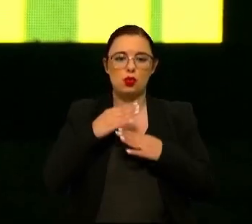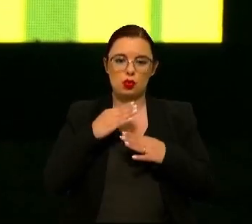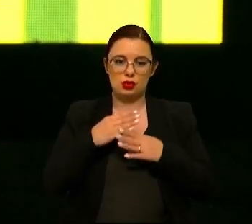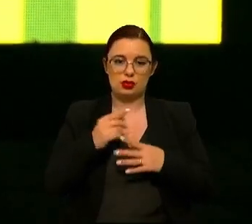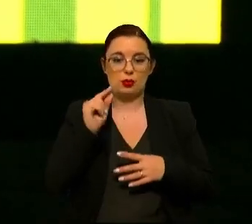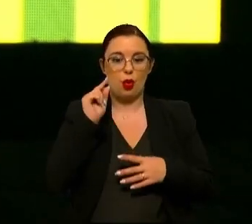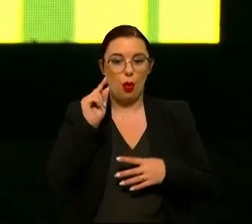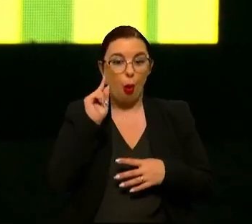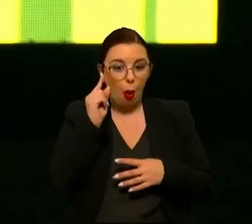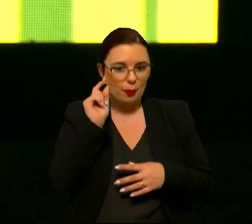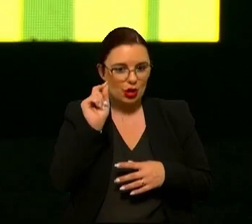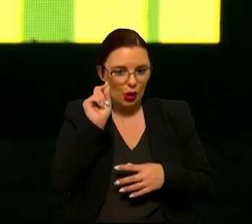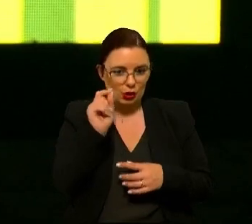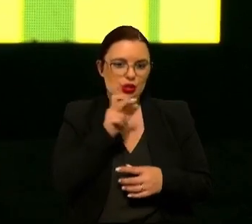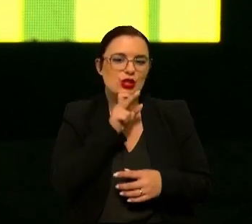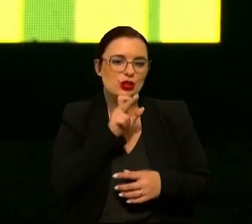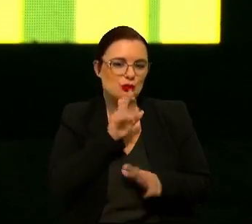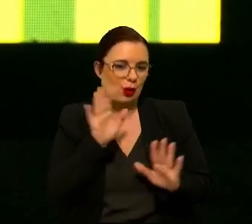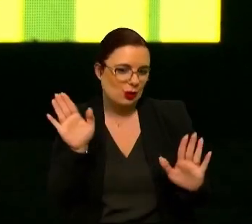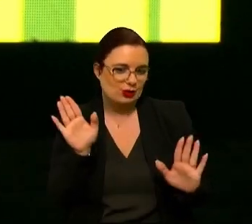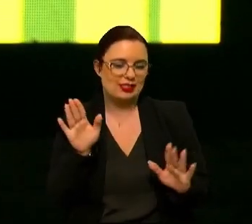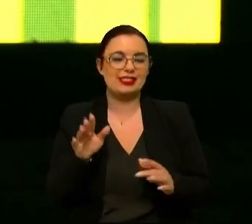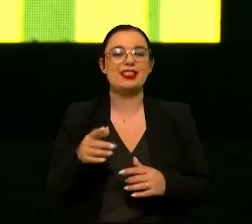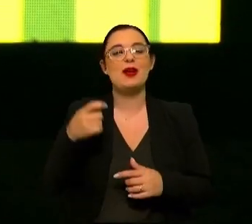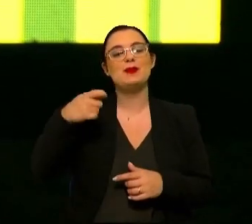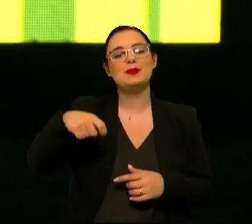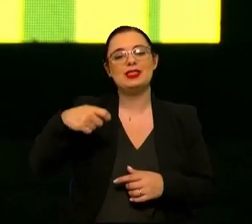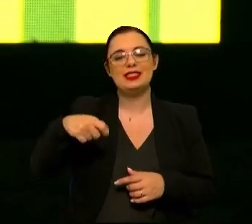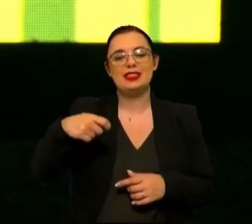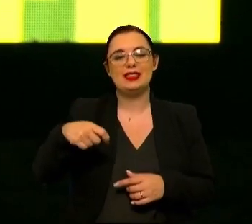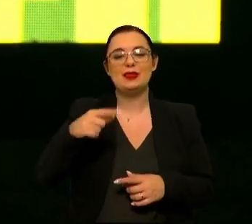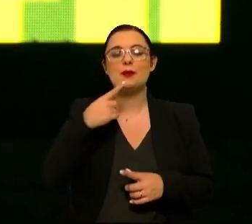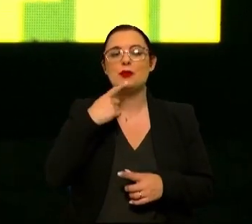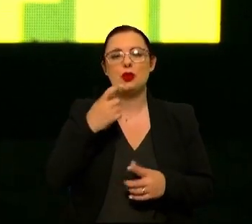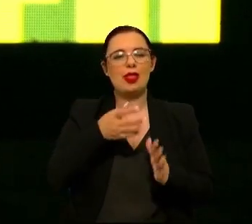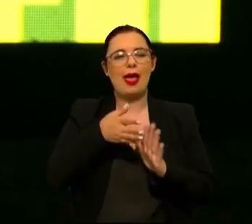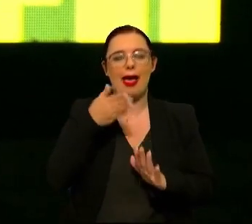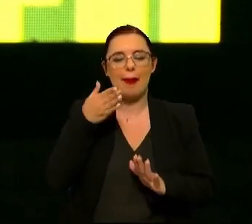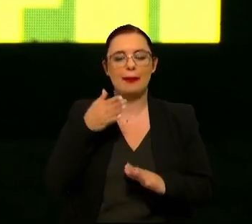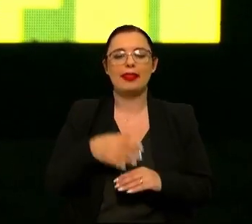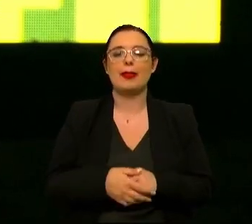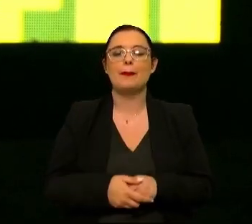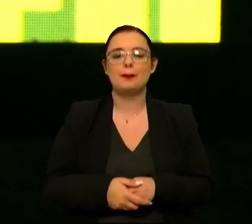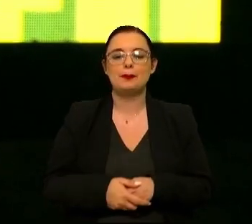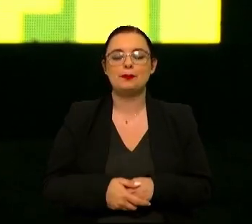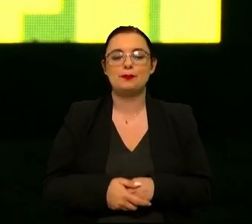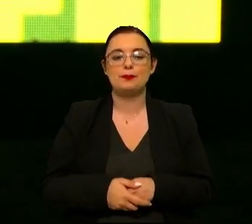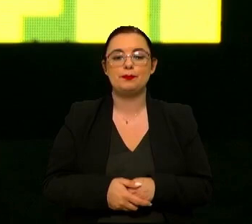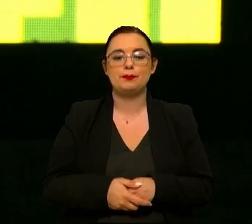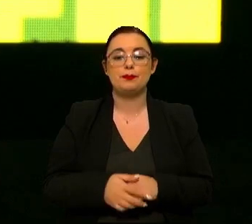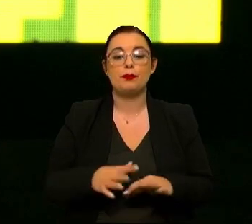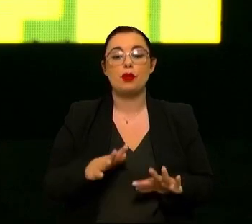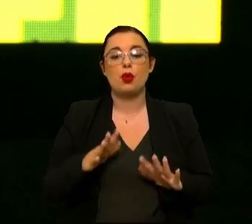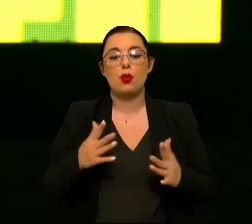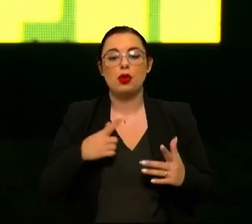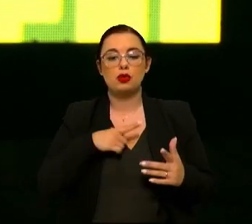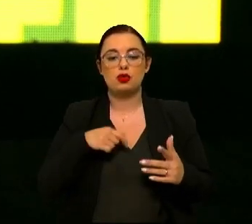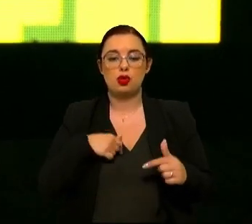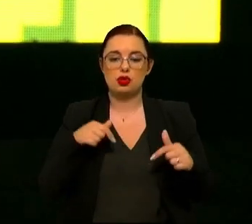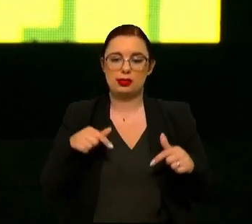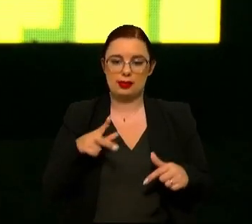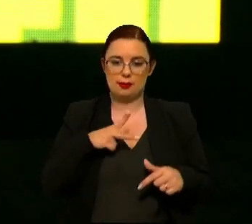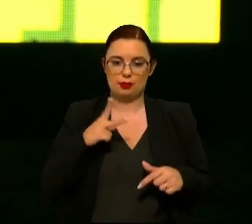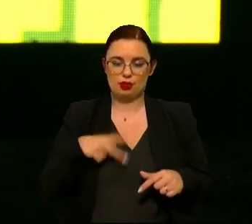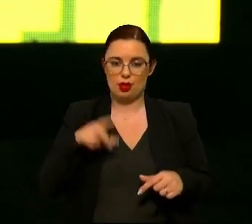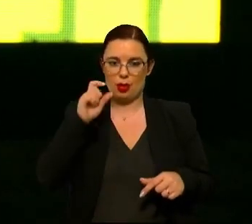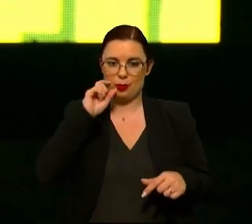minuto de respostas Sr. Presidente Paulo Fernandes uma pergunta muito rápida quando tivermos em Portugal o